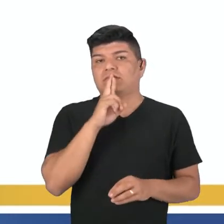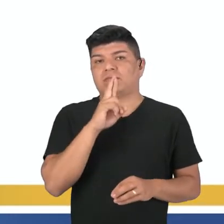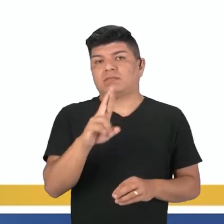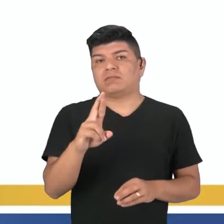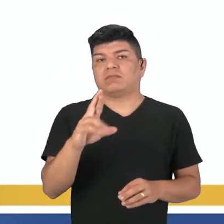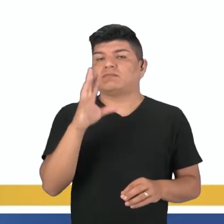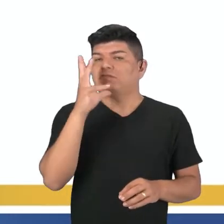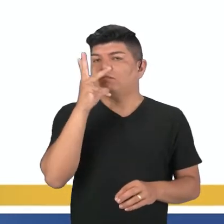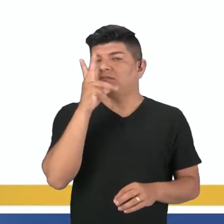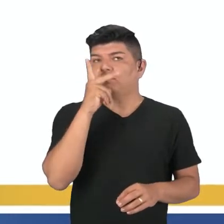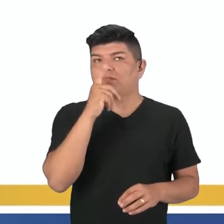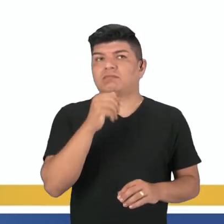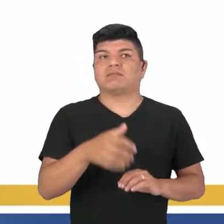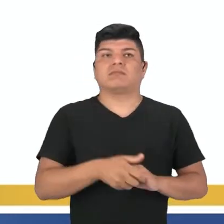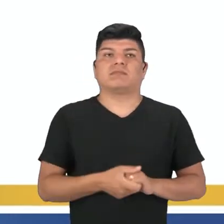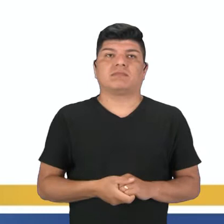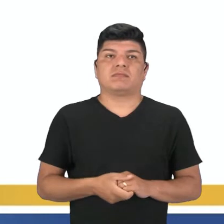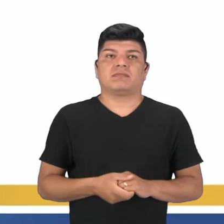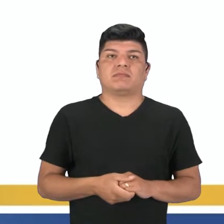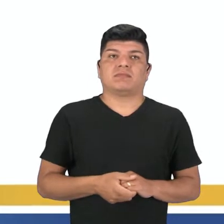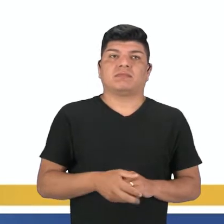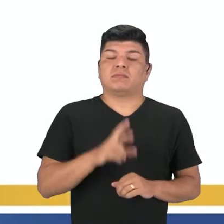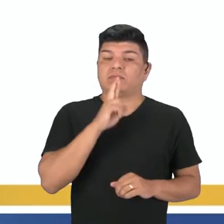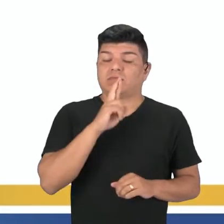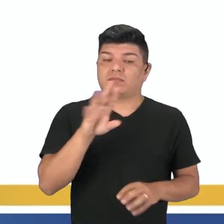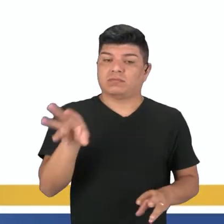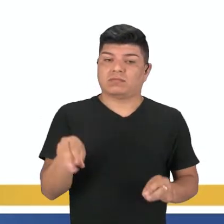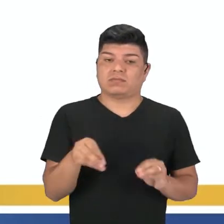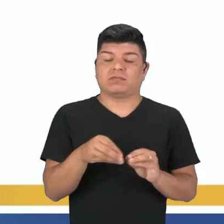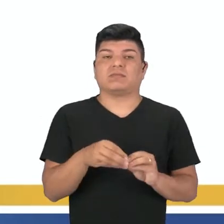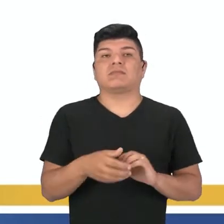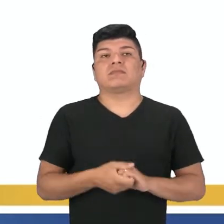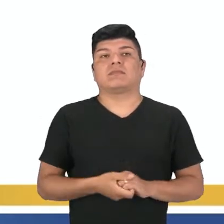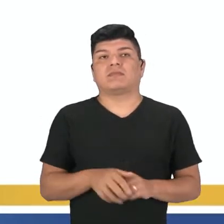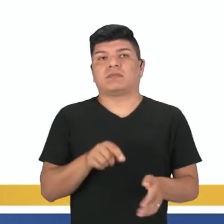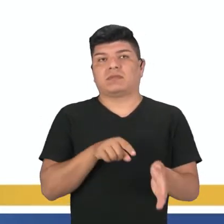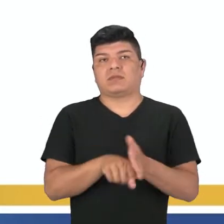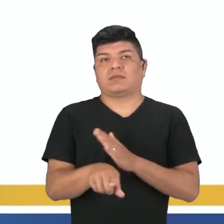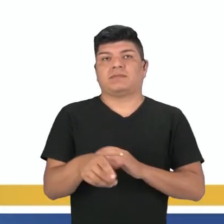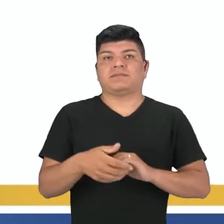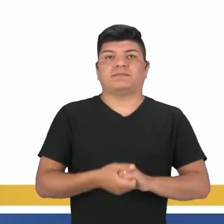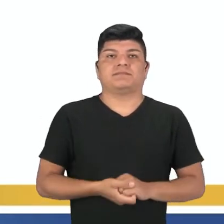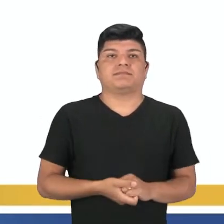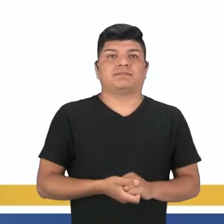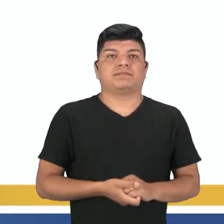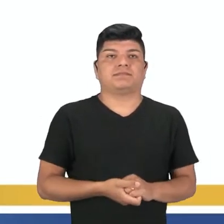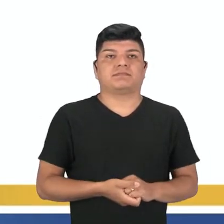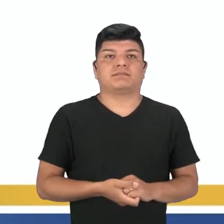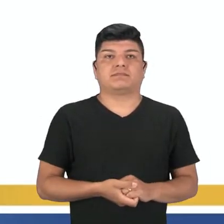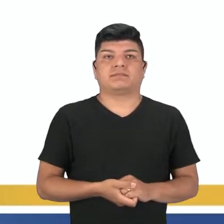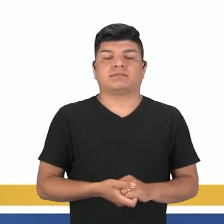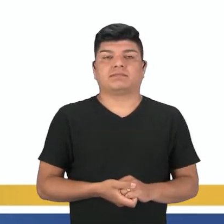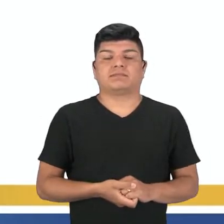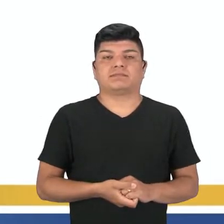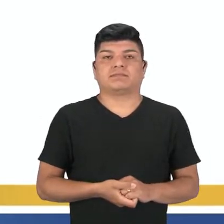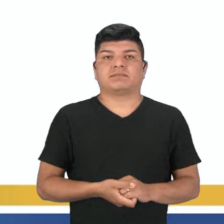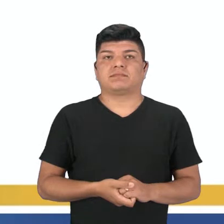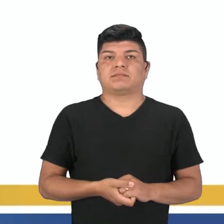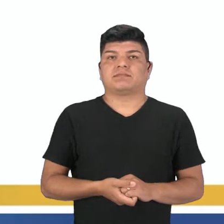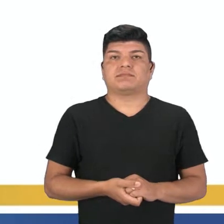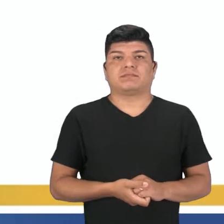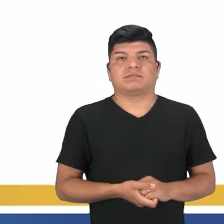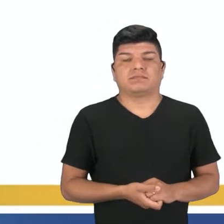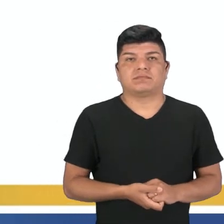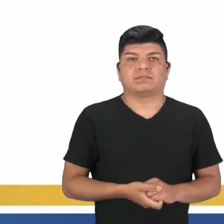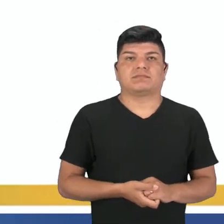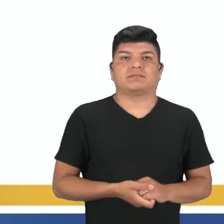Vamos iniciar falando um pouquinho sobre short answers, que são as respostas curtas. A pergunta é, were you paying attention to